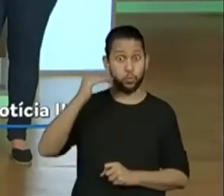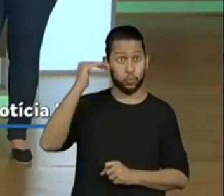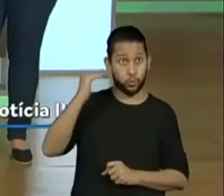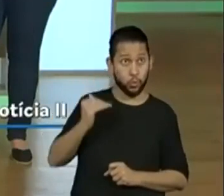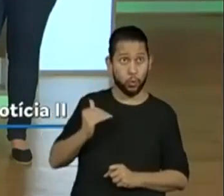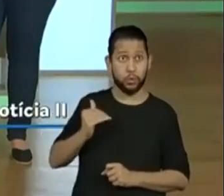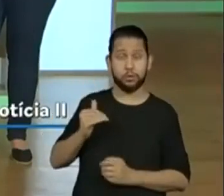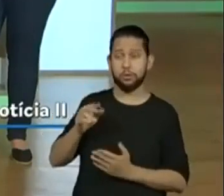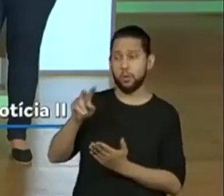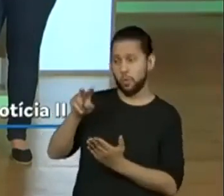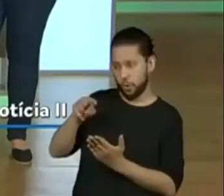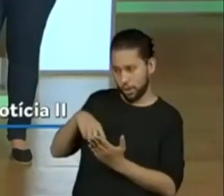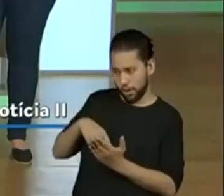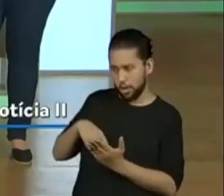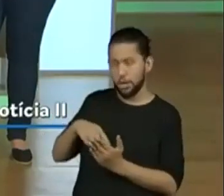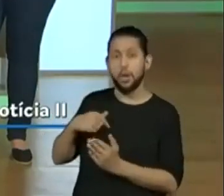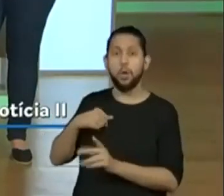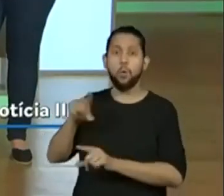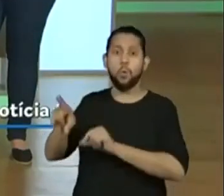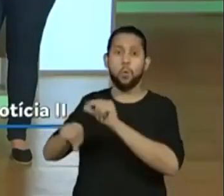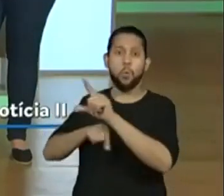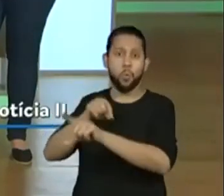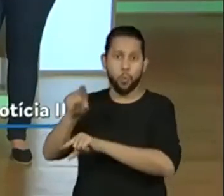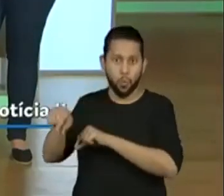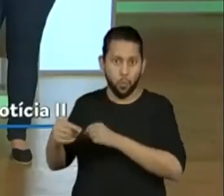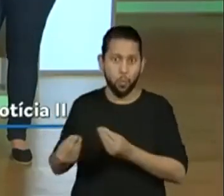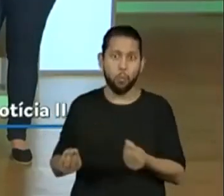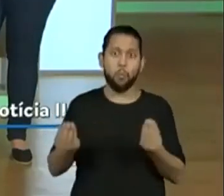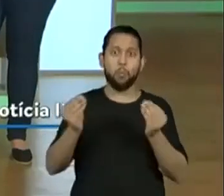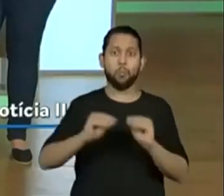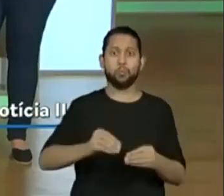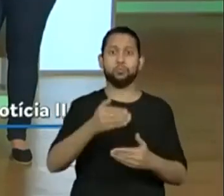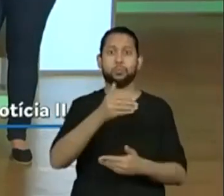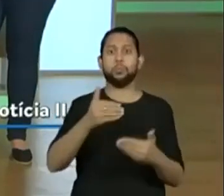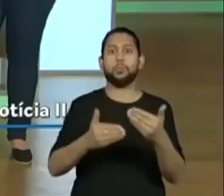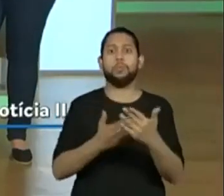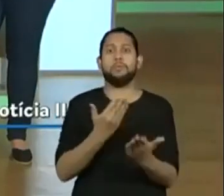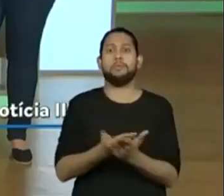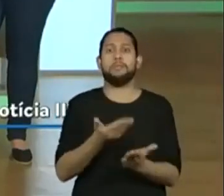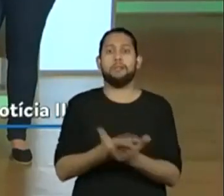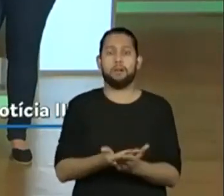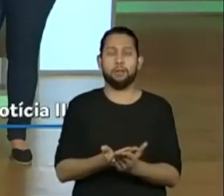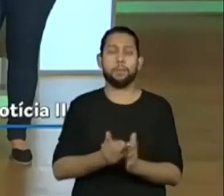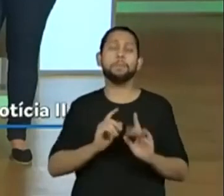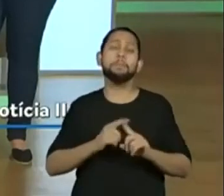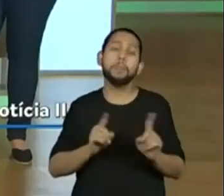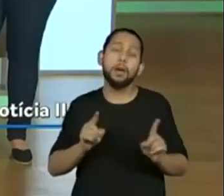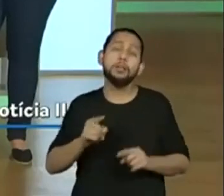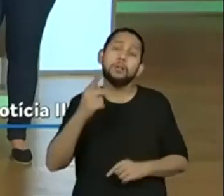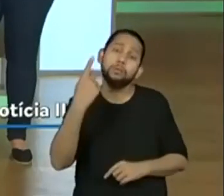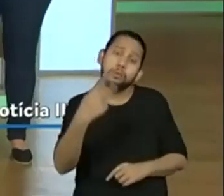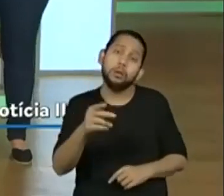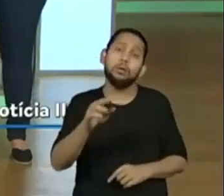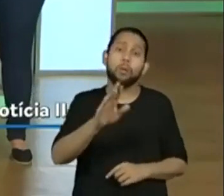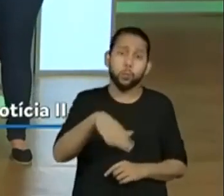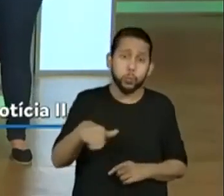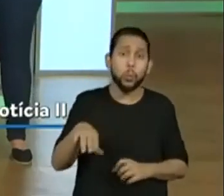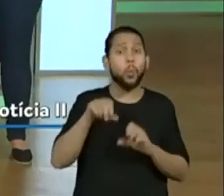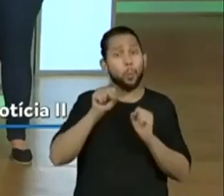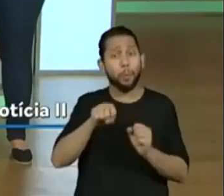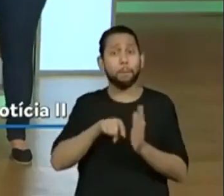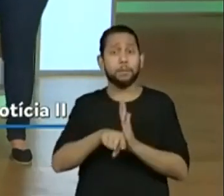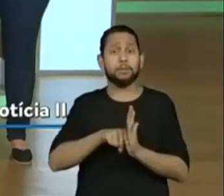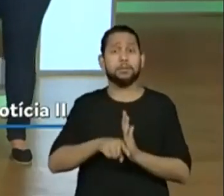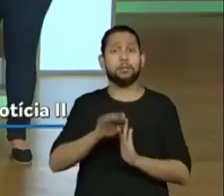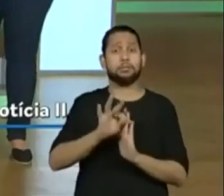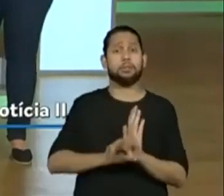Pois seria o momento dos alunos trazerem os textos deles para a aula. Como nós não temos essa possibilidade, então, eu escolhi com carinho